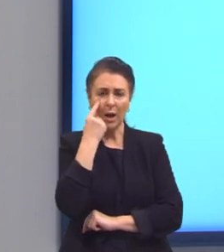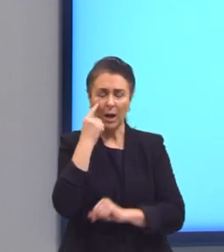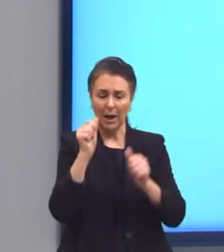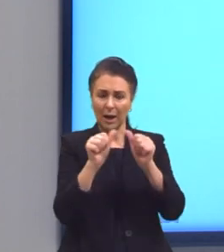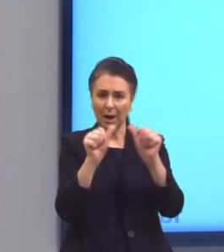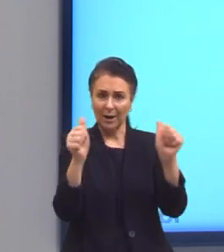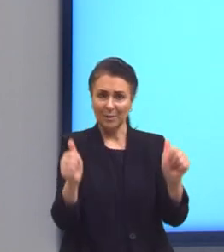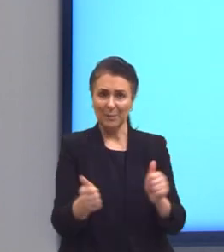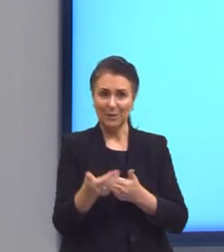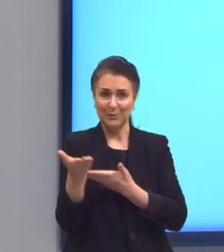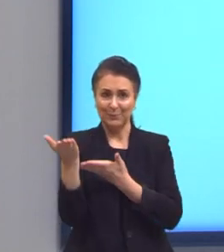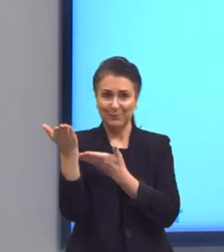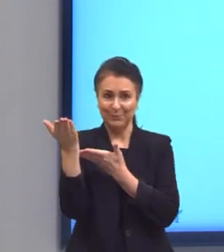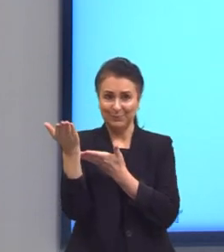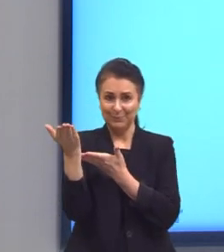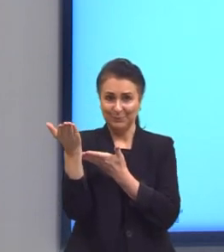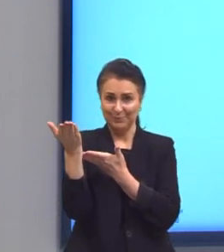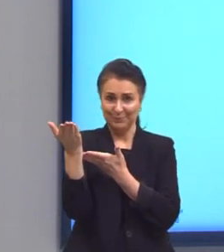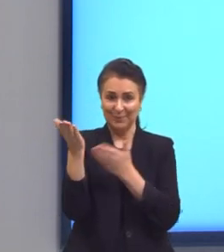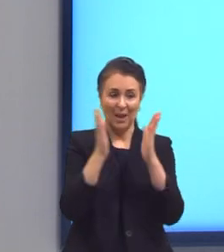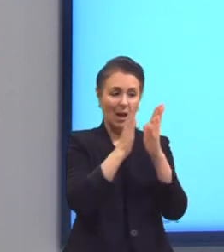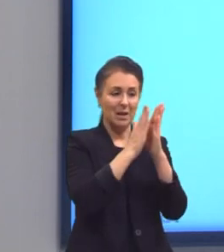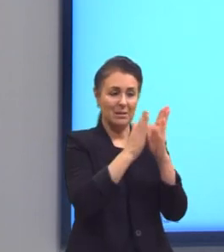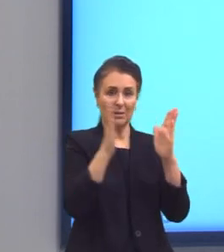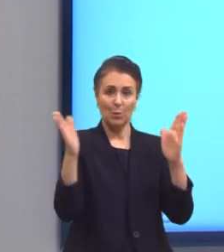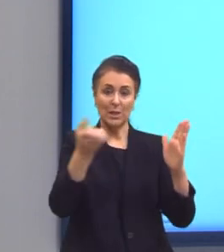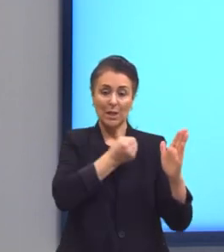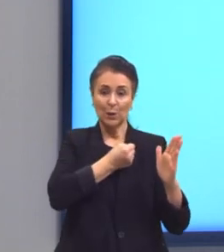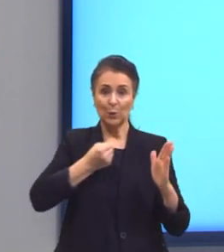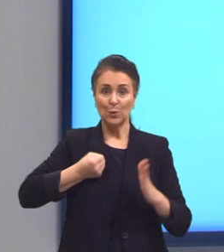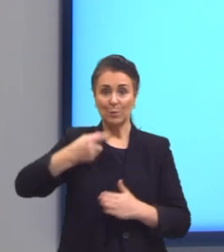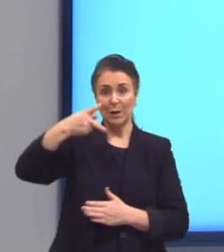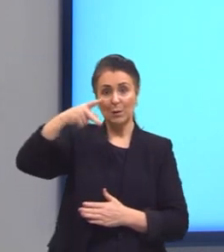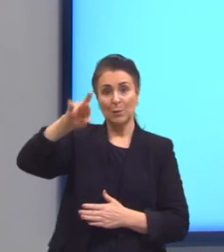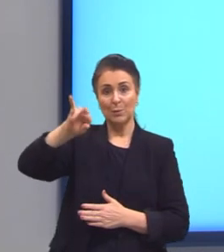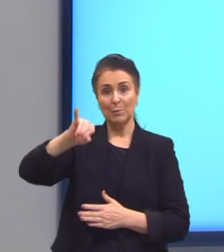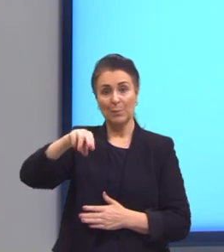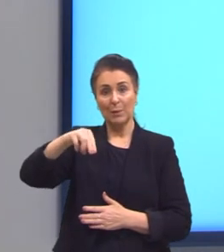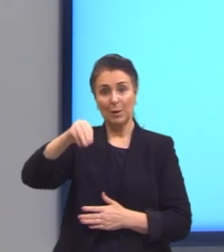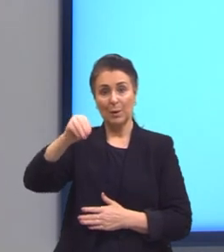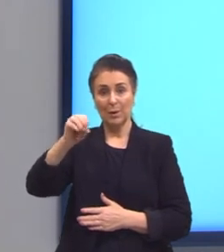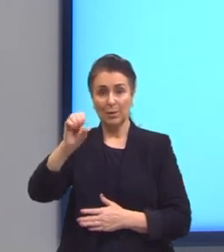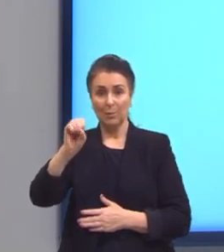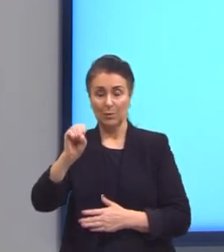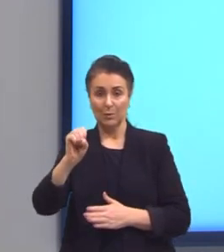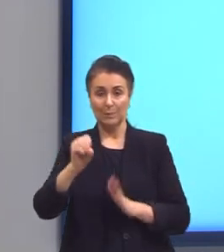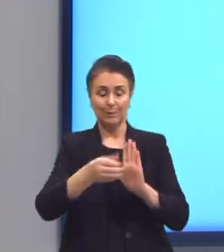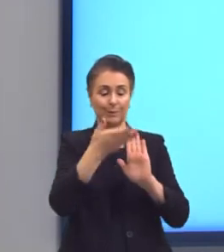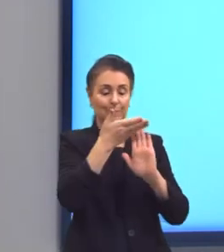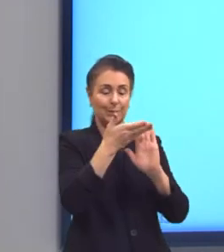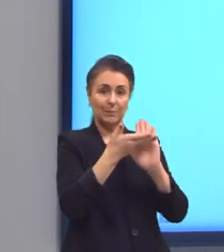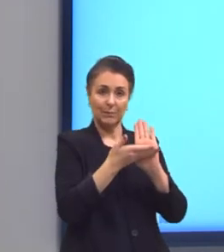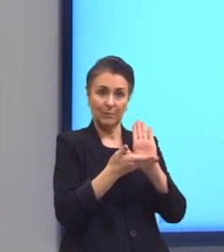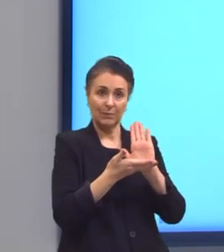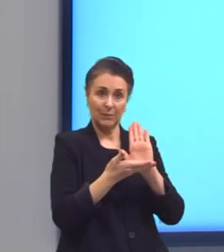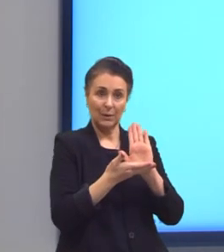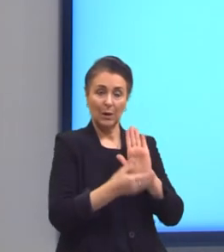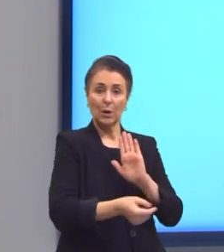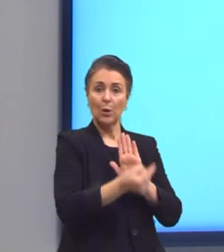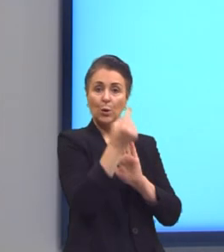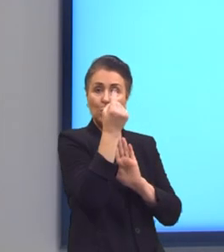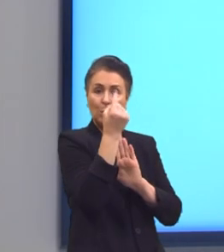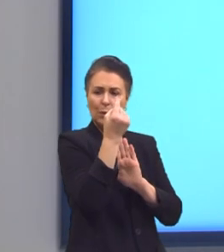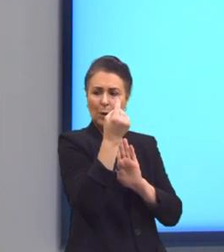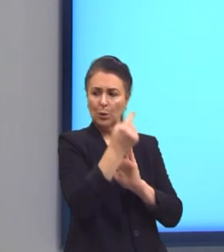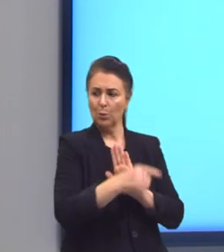entender melhor essa sequência dos números primos, né? Aqui foram listados os números de 1 até o 100, tá?